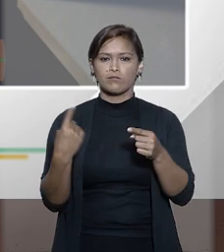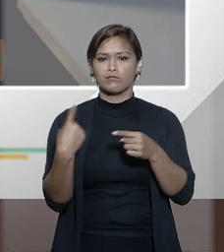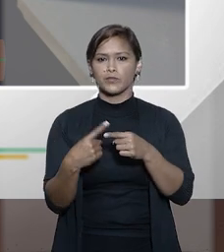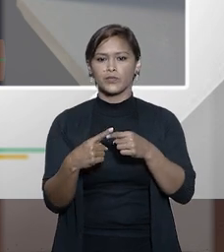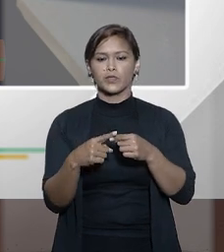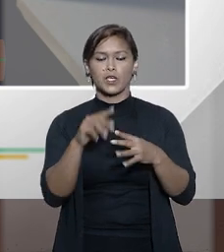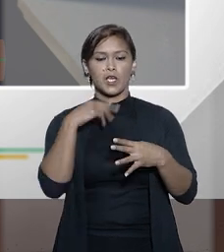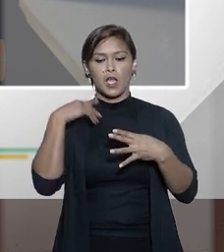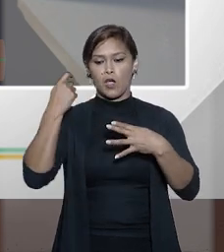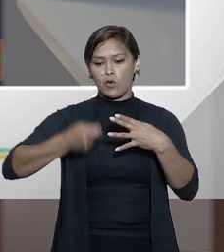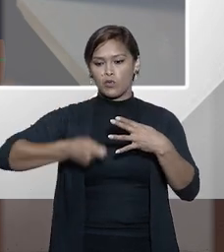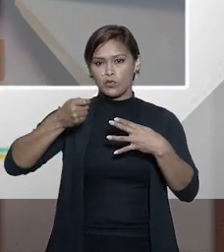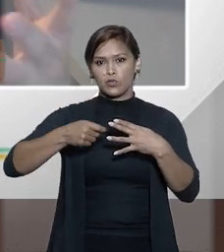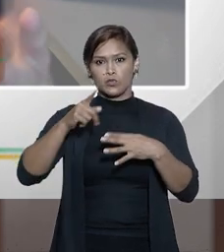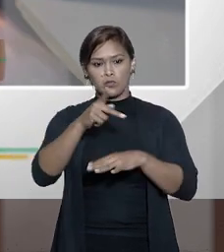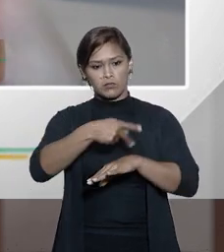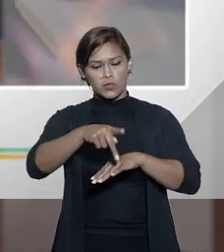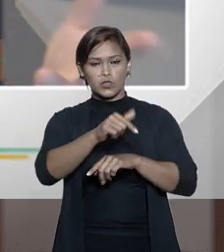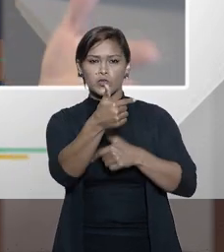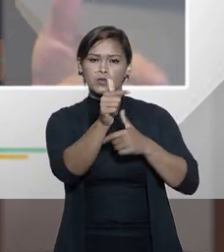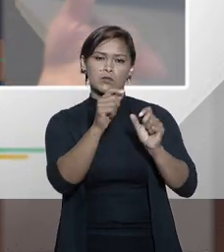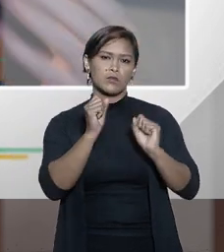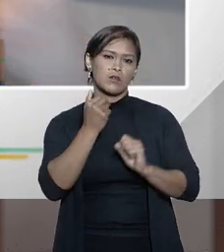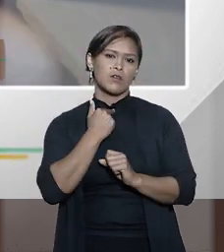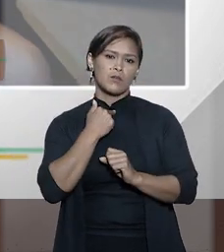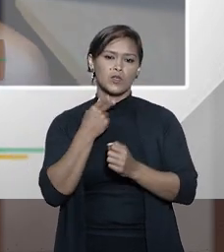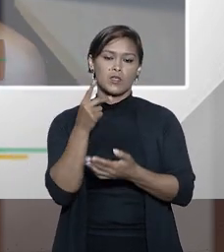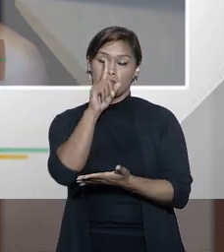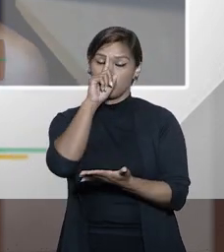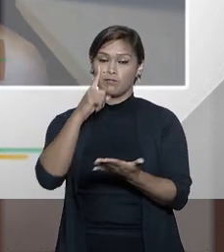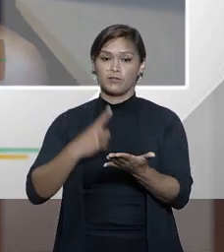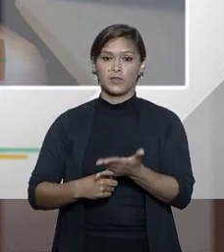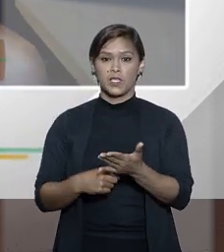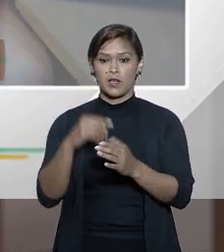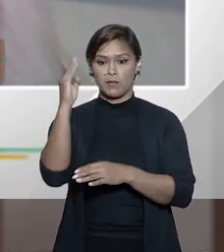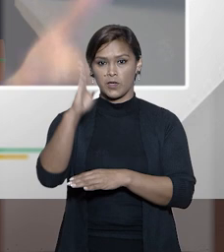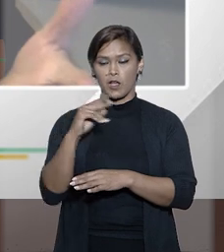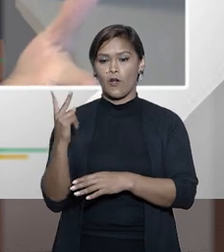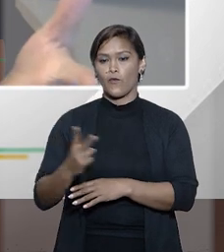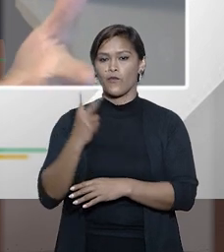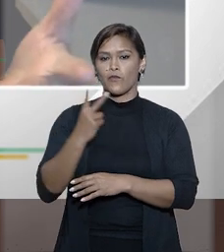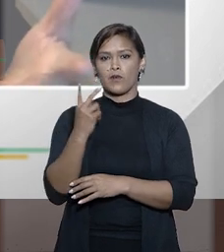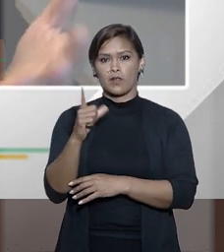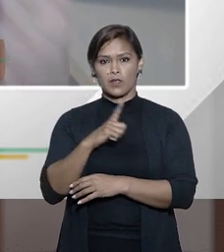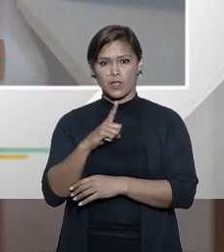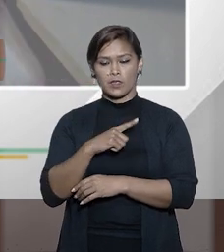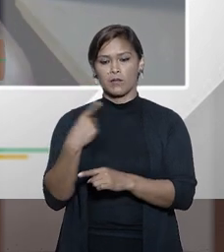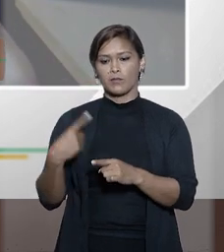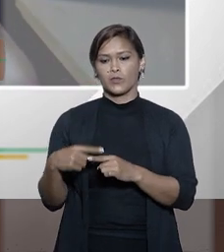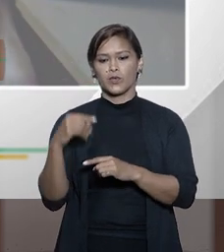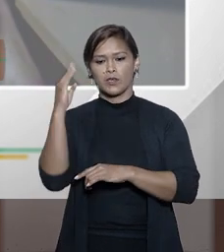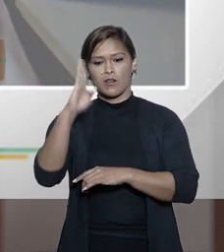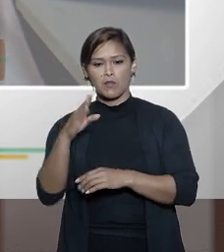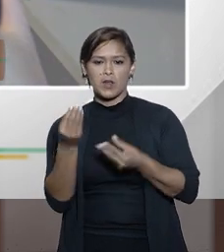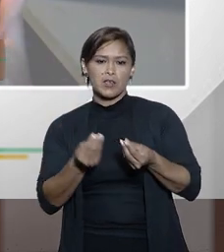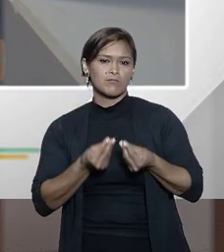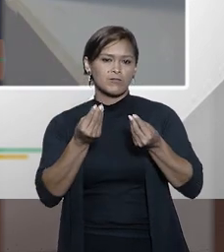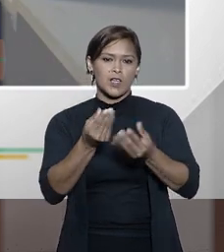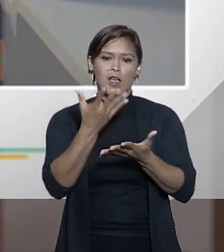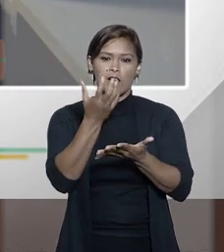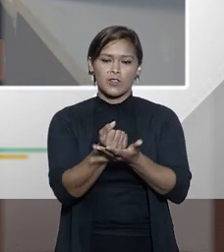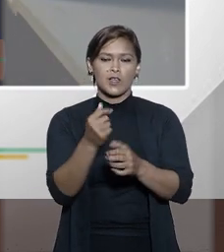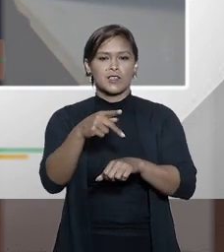um juiz do exterior não vai poder dar a decisão brasileira o valor que ela tem porque o Brasil não dá